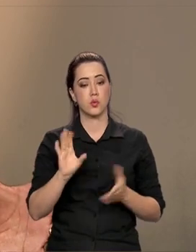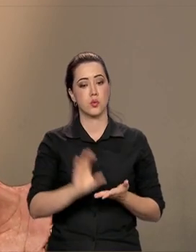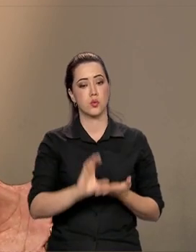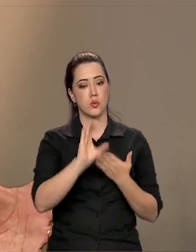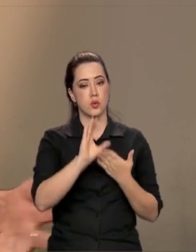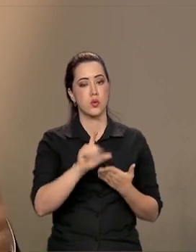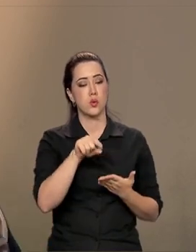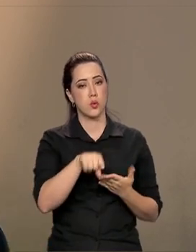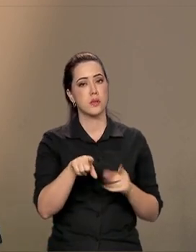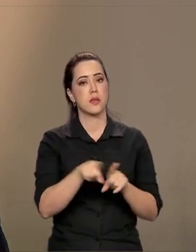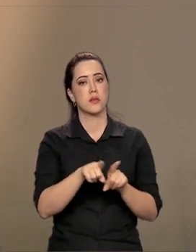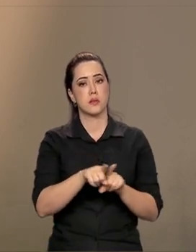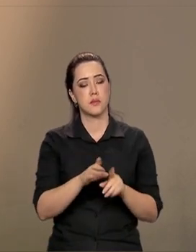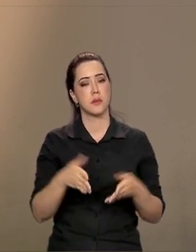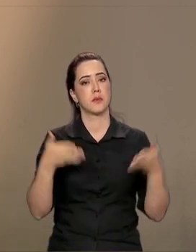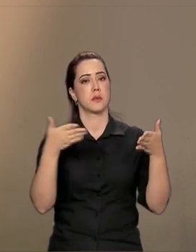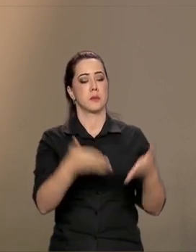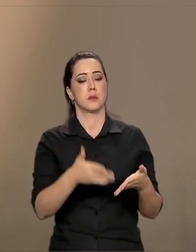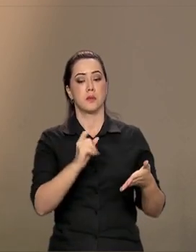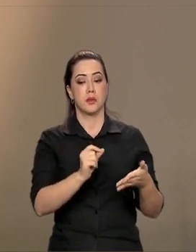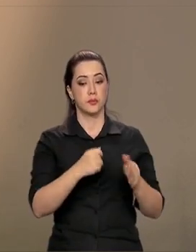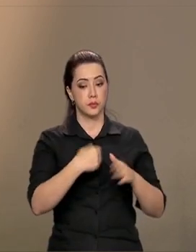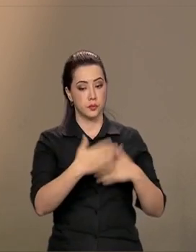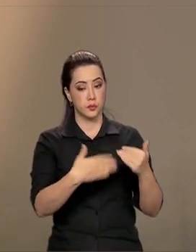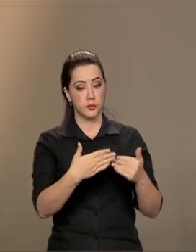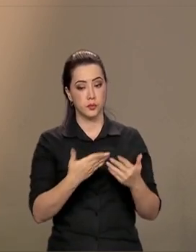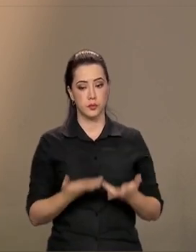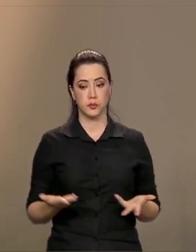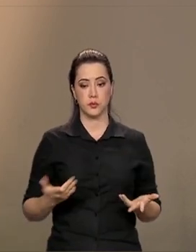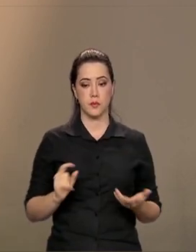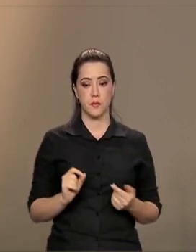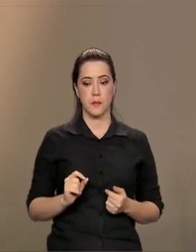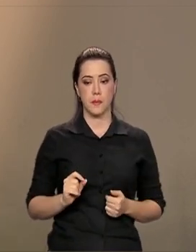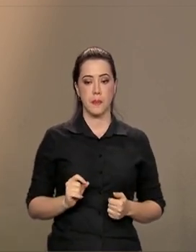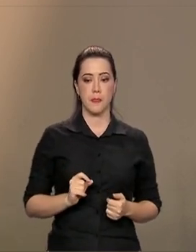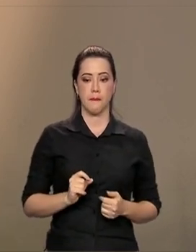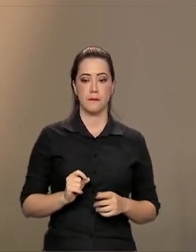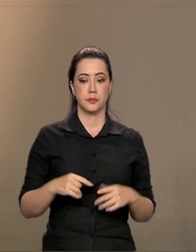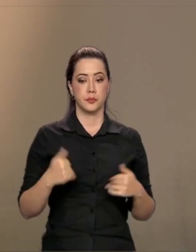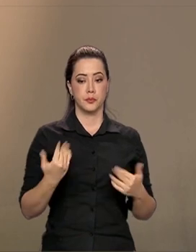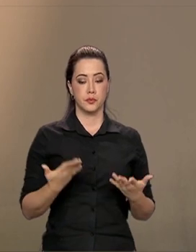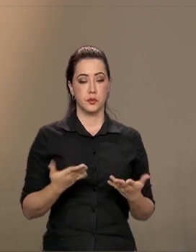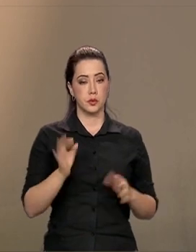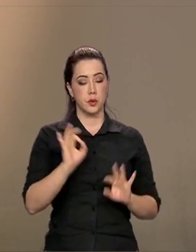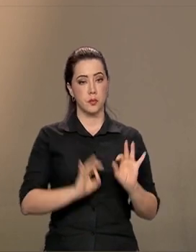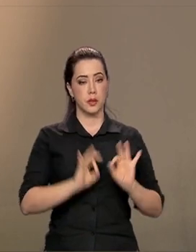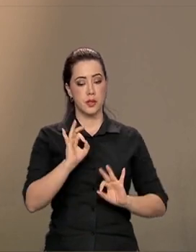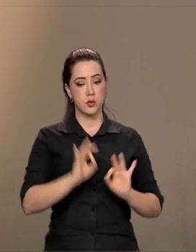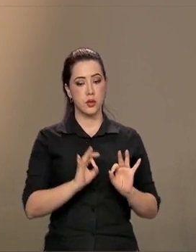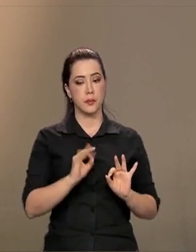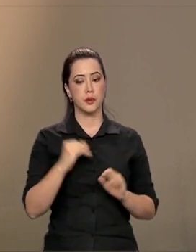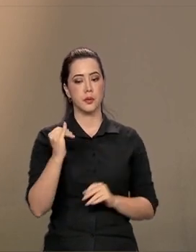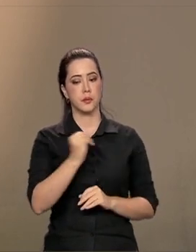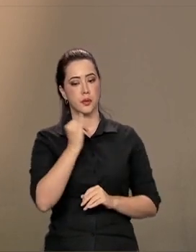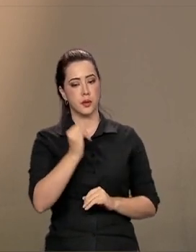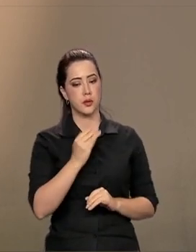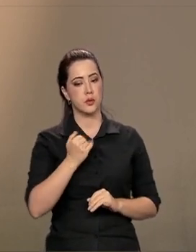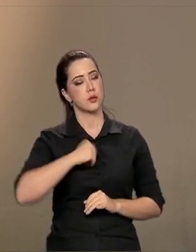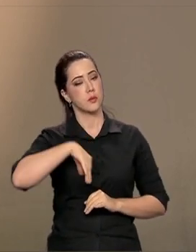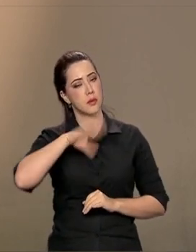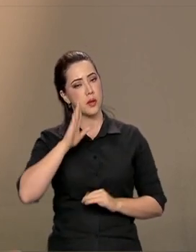interconselhos também participaram do processo. Então, é um planejamento com a maior